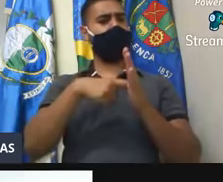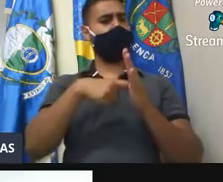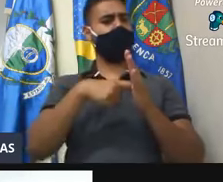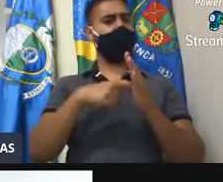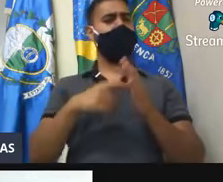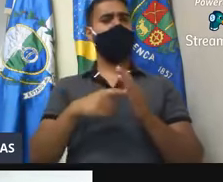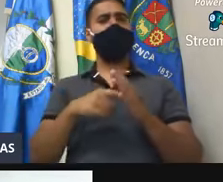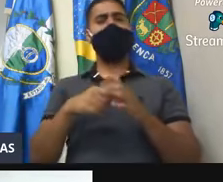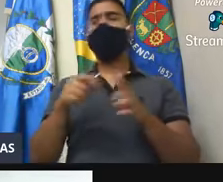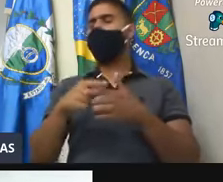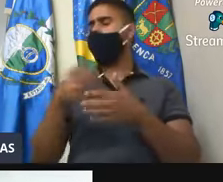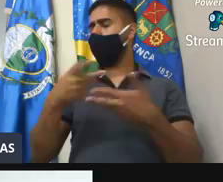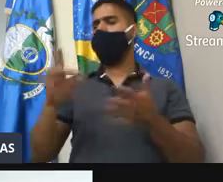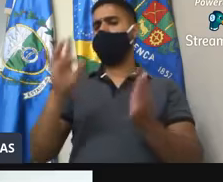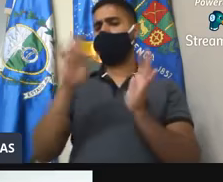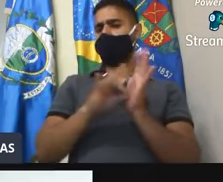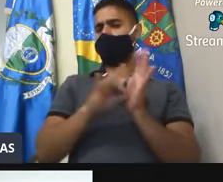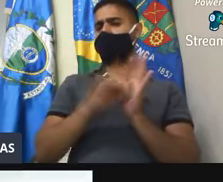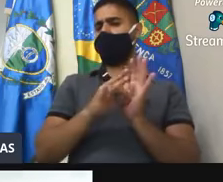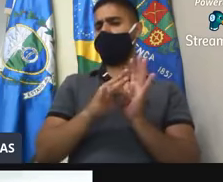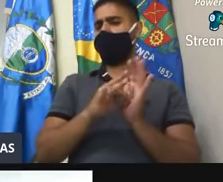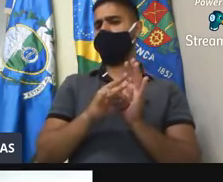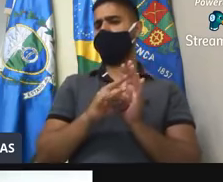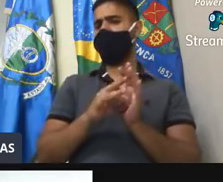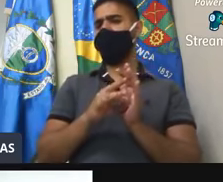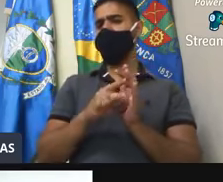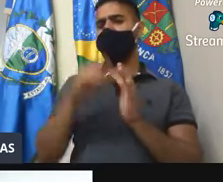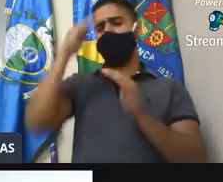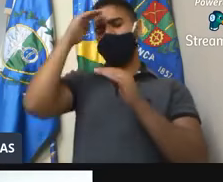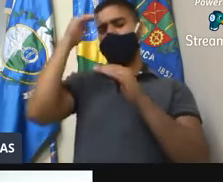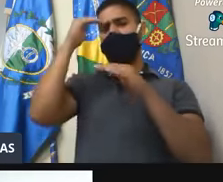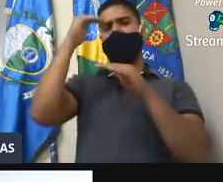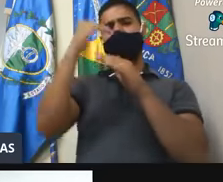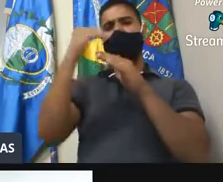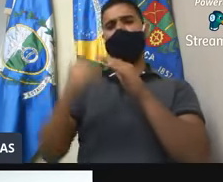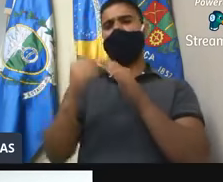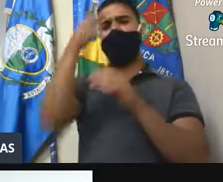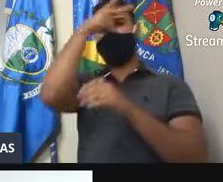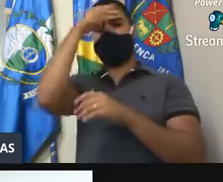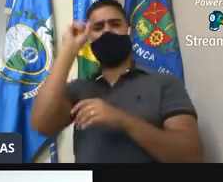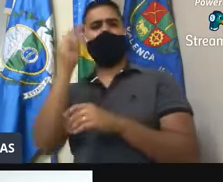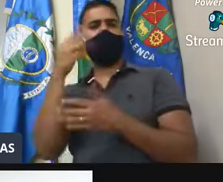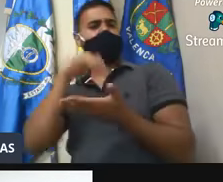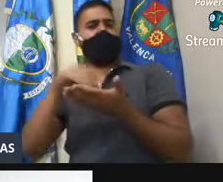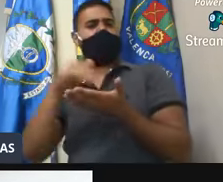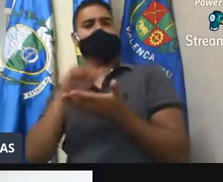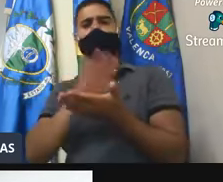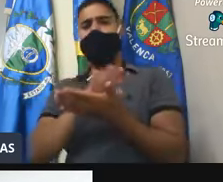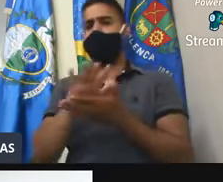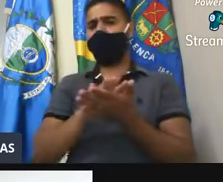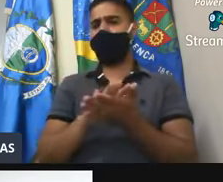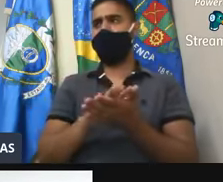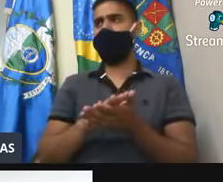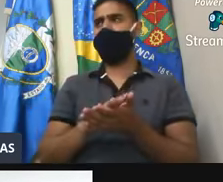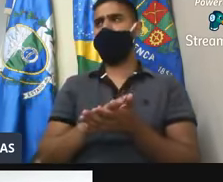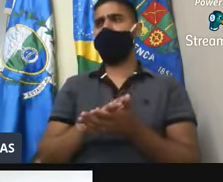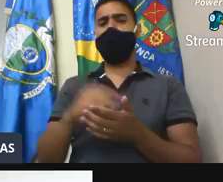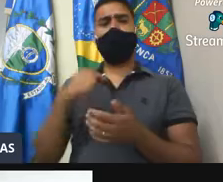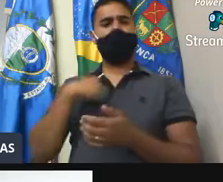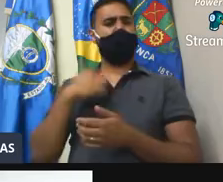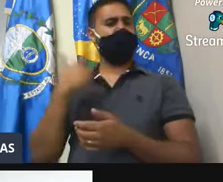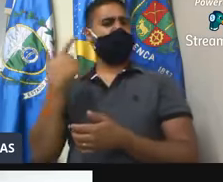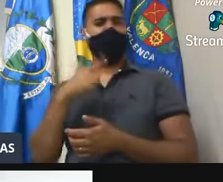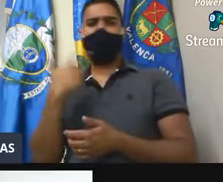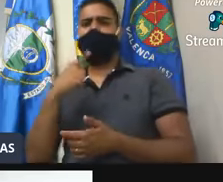porque ele trata da verdade, ele não é submissa a prefeita, secretária, ninguém. Então, mais do que nunca, doutor Saulo, eu já não tinha dúvida,